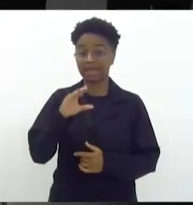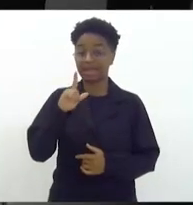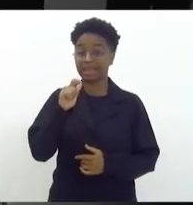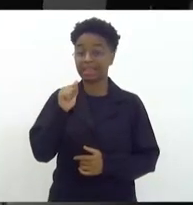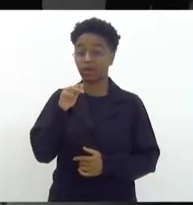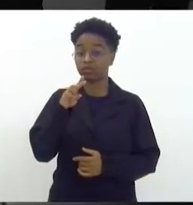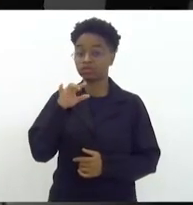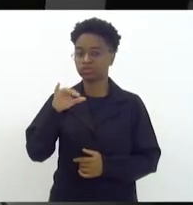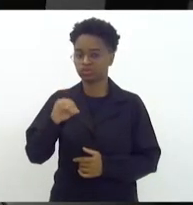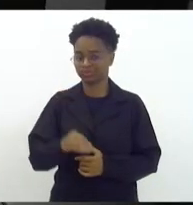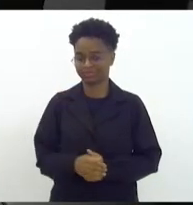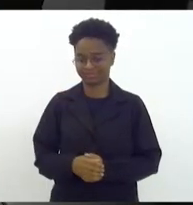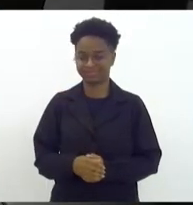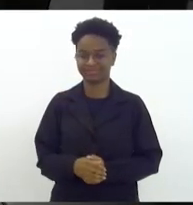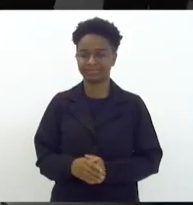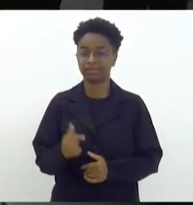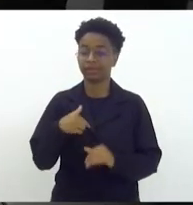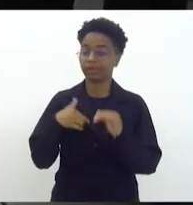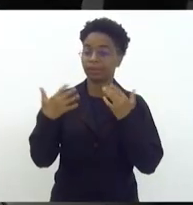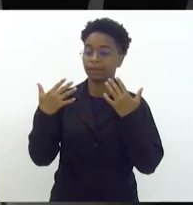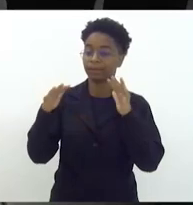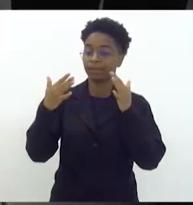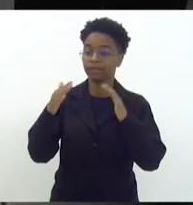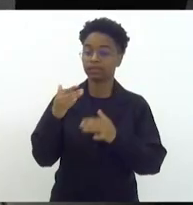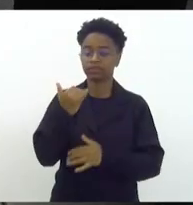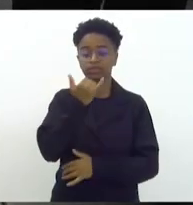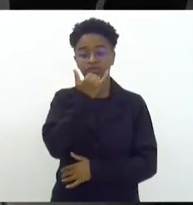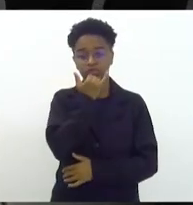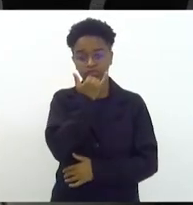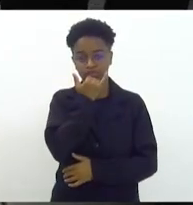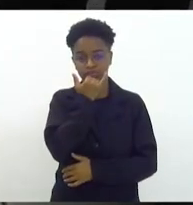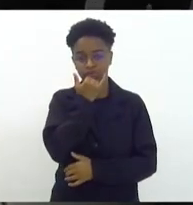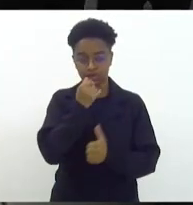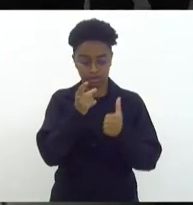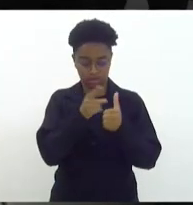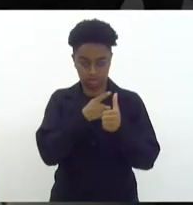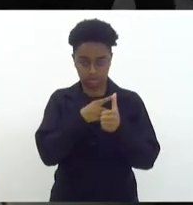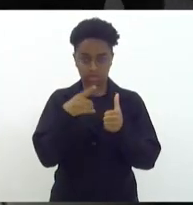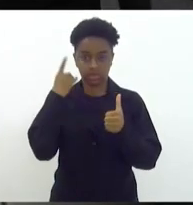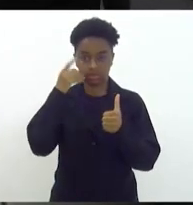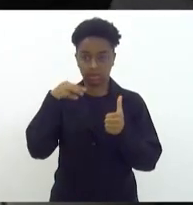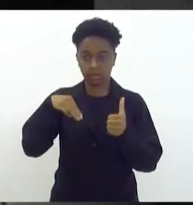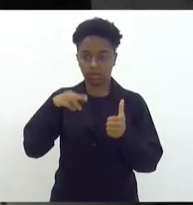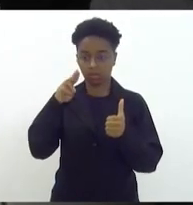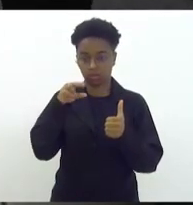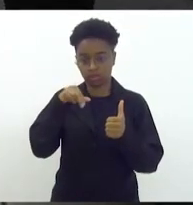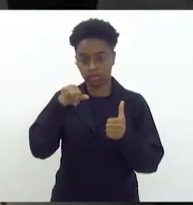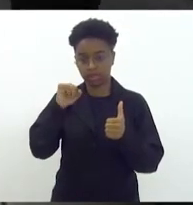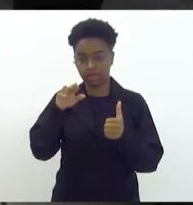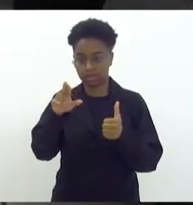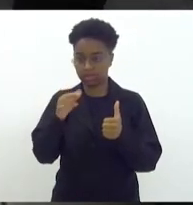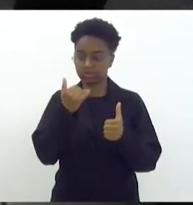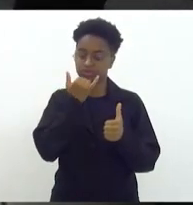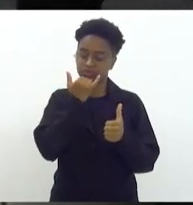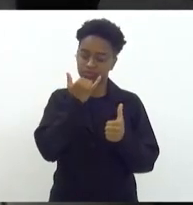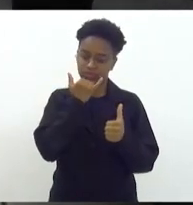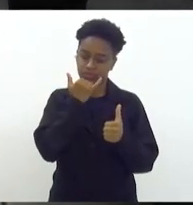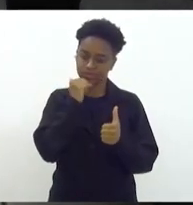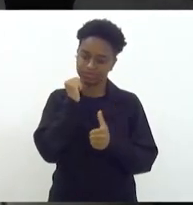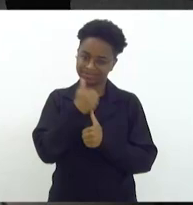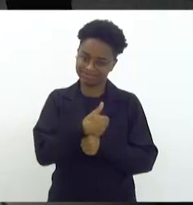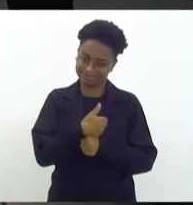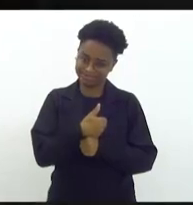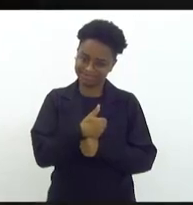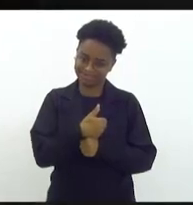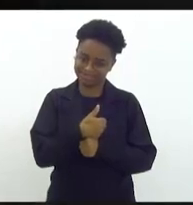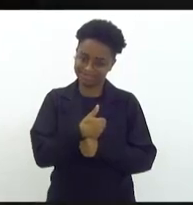Só primeiro parabenizar o deputado Munir Neto. Ah, perdão. Na verdade, primeiro era o deputado Munir Neto. Ai, meu Deus do céu. Mas